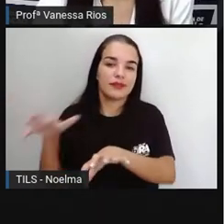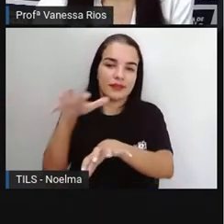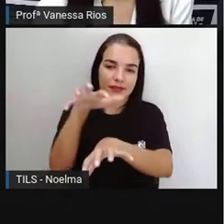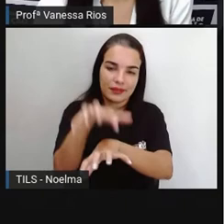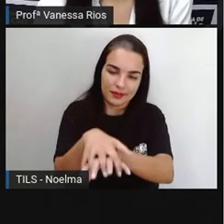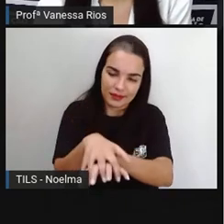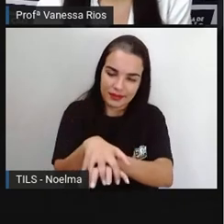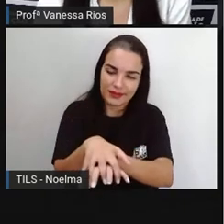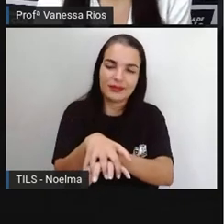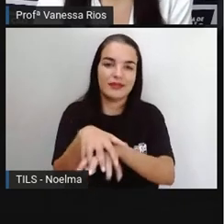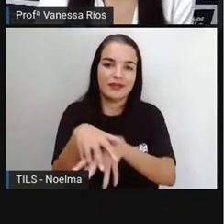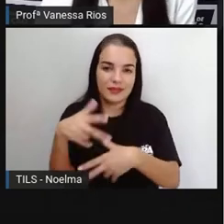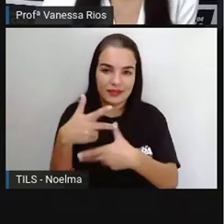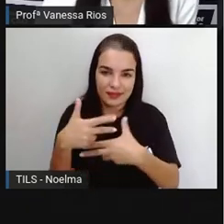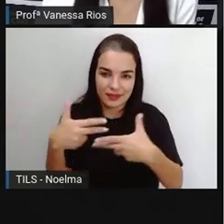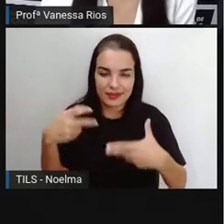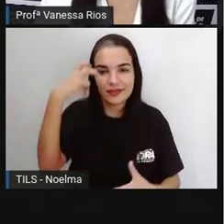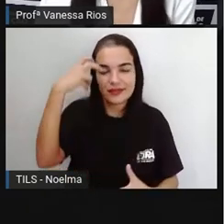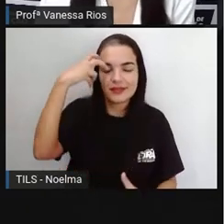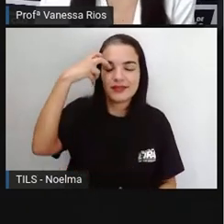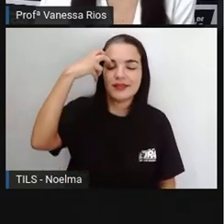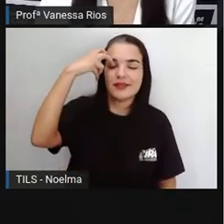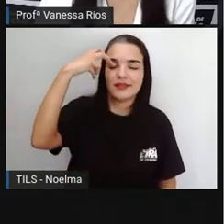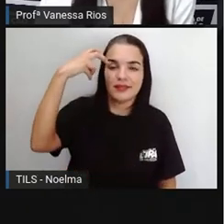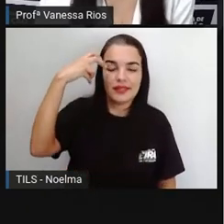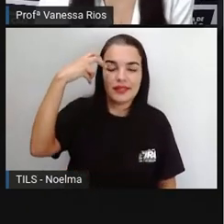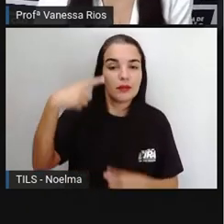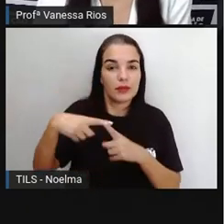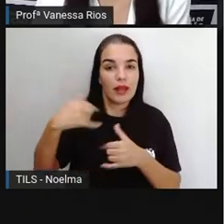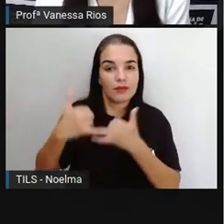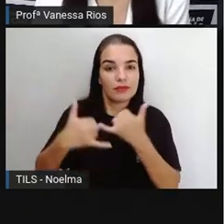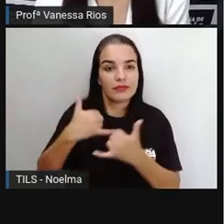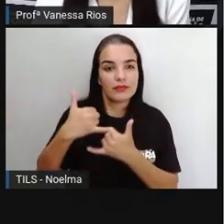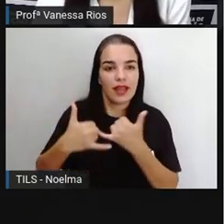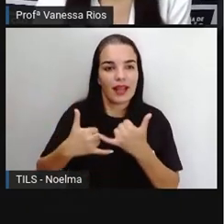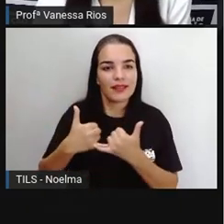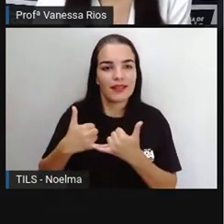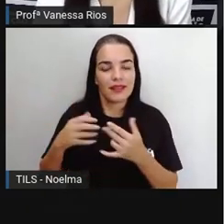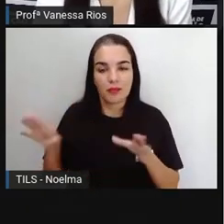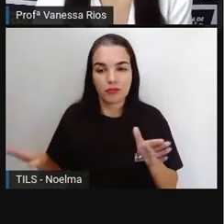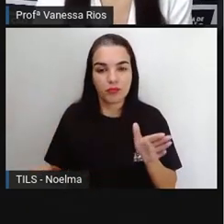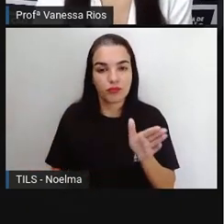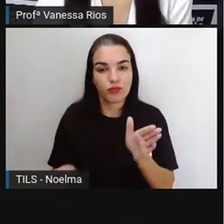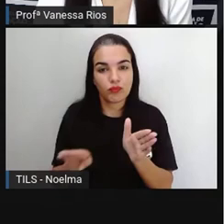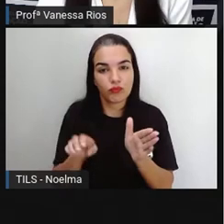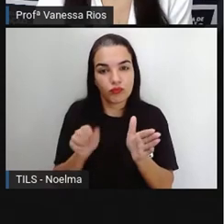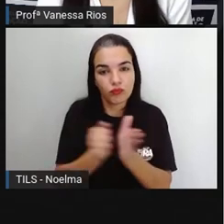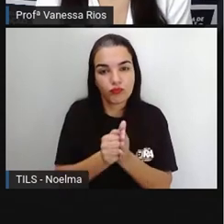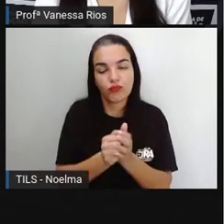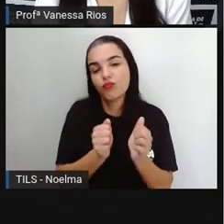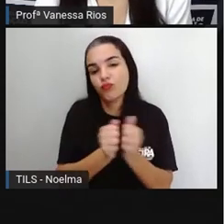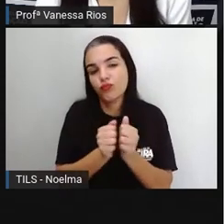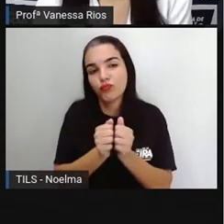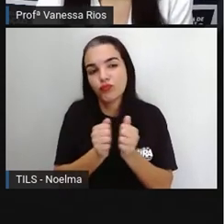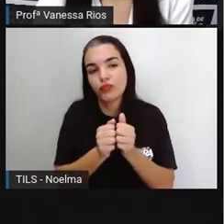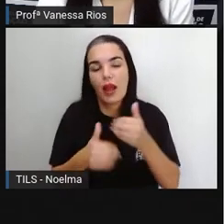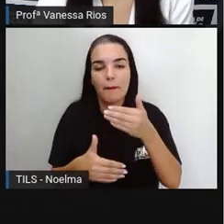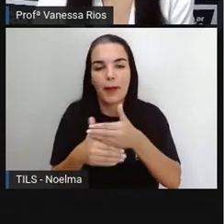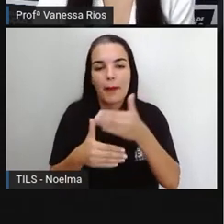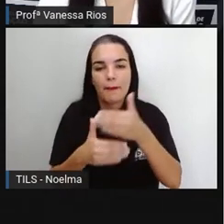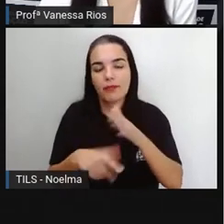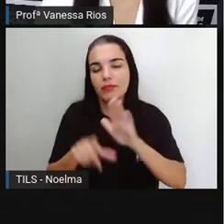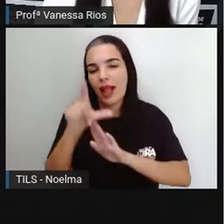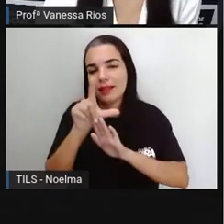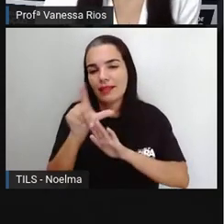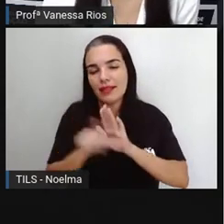culturais. Então, a gente precisa entender que as brincadeiras que compõem aí a lista, né? Do brincar,